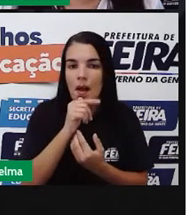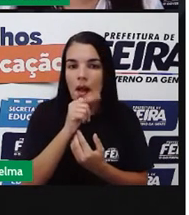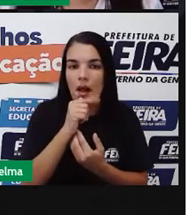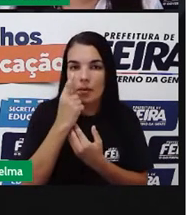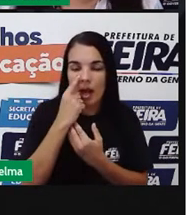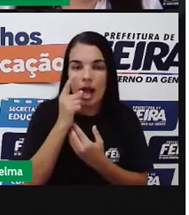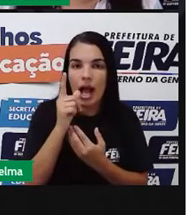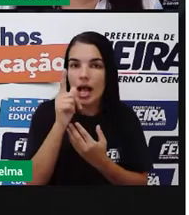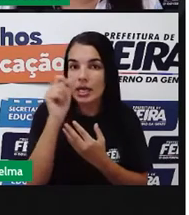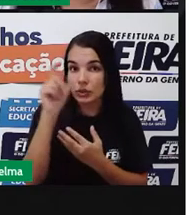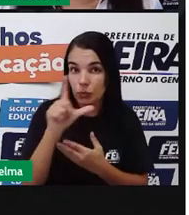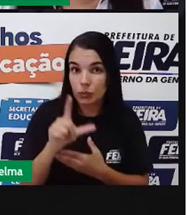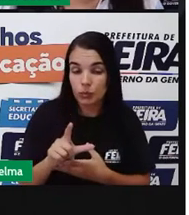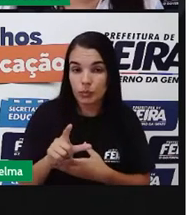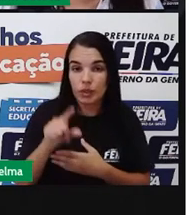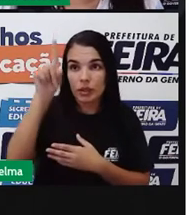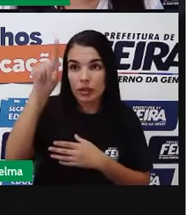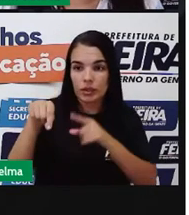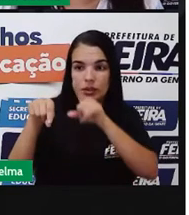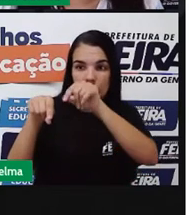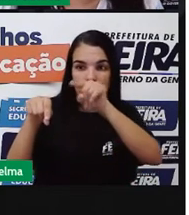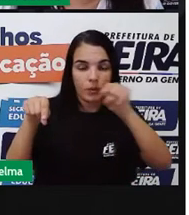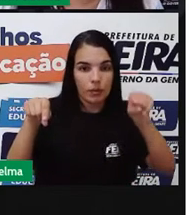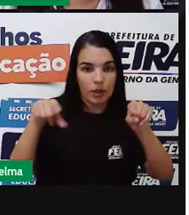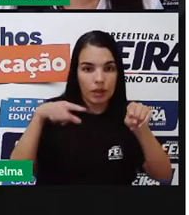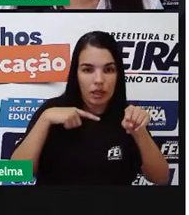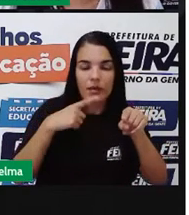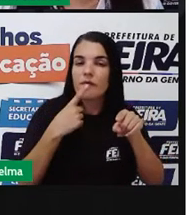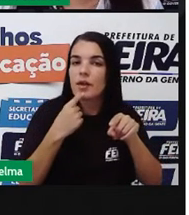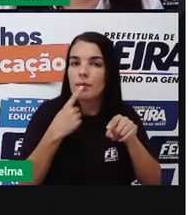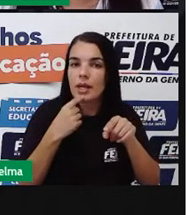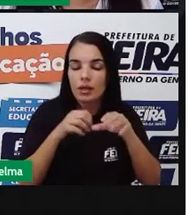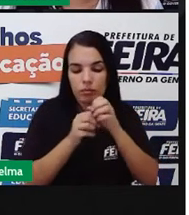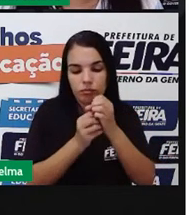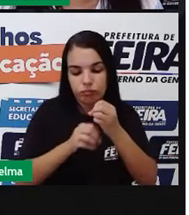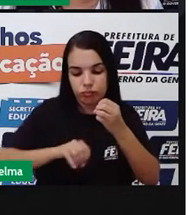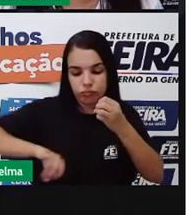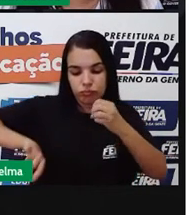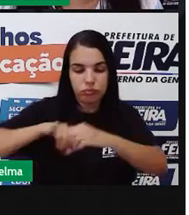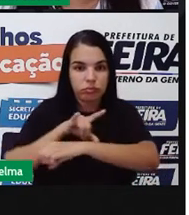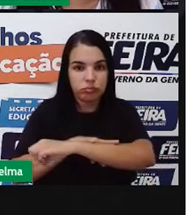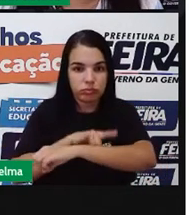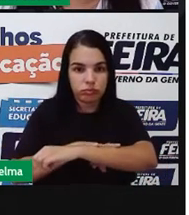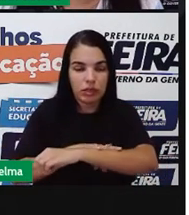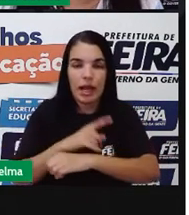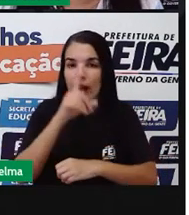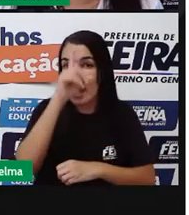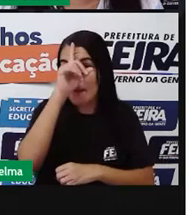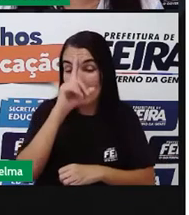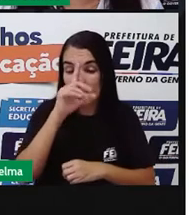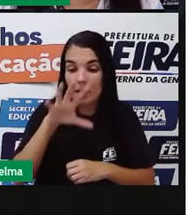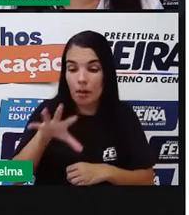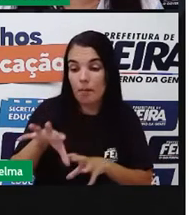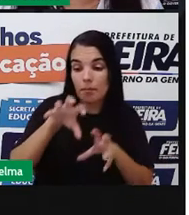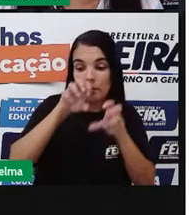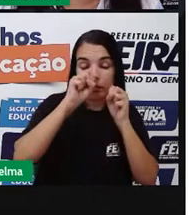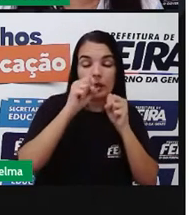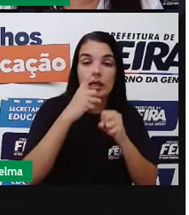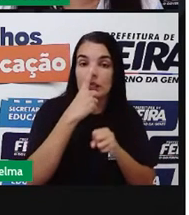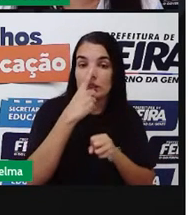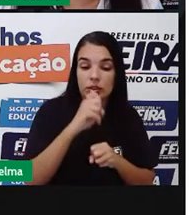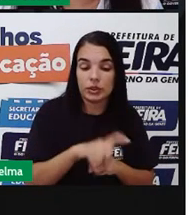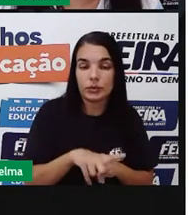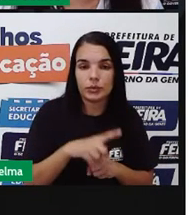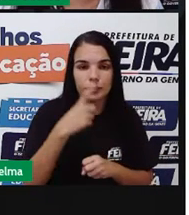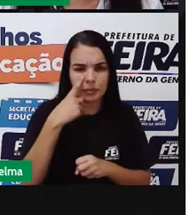pela cor azul, vermelho, esgoto e amarelo, coleta de resíduos. Aqui nós temos uma avaliação em